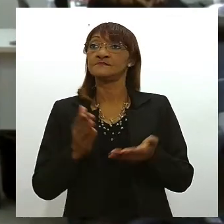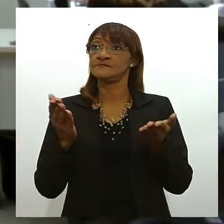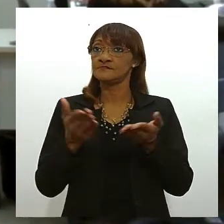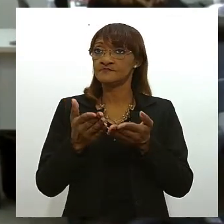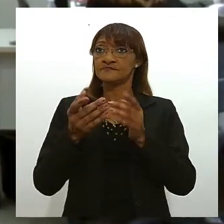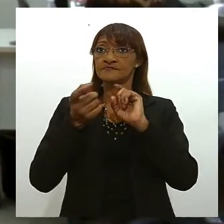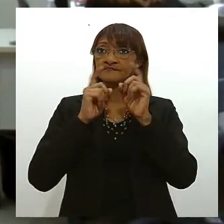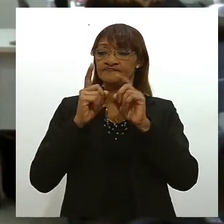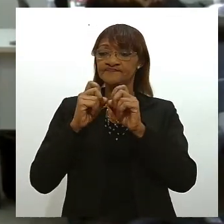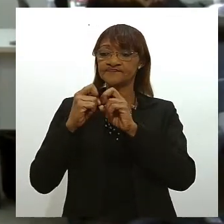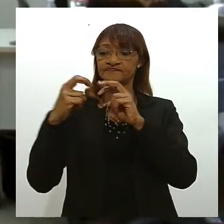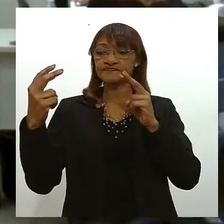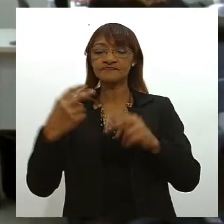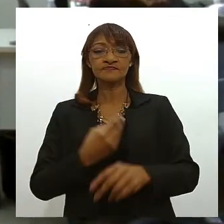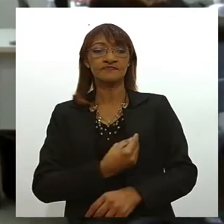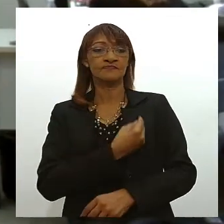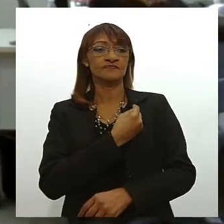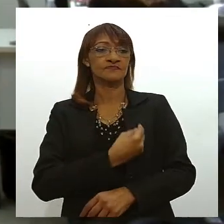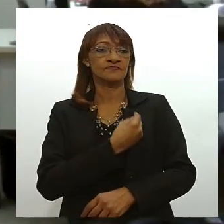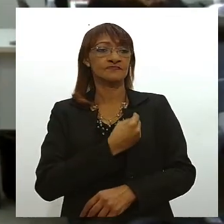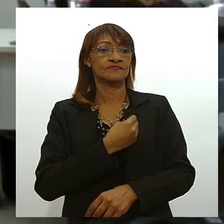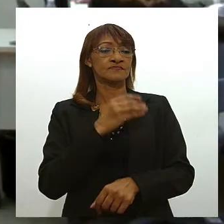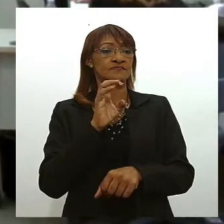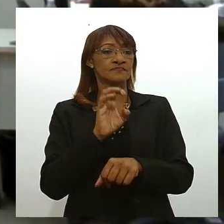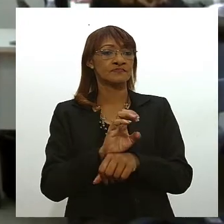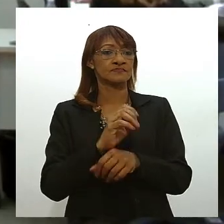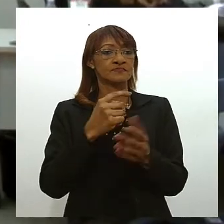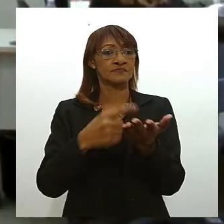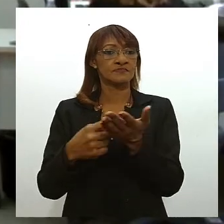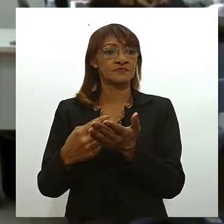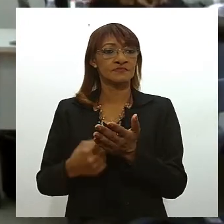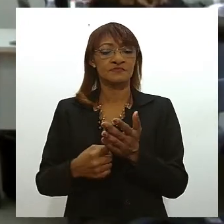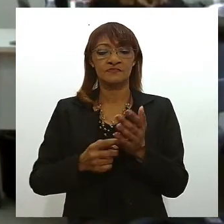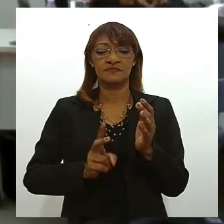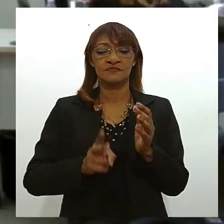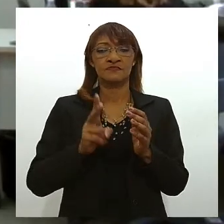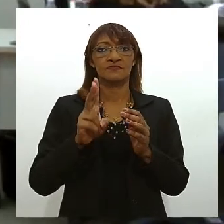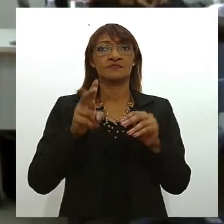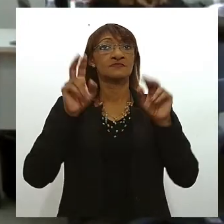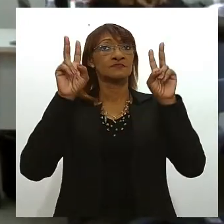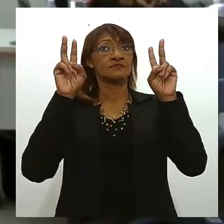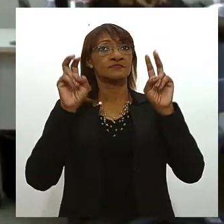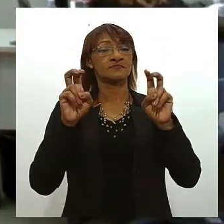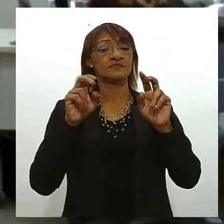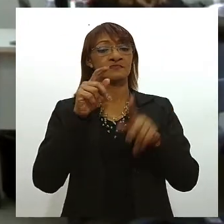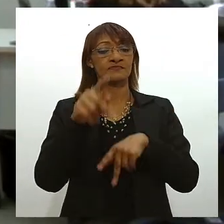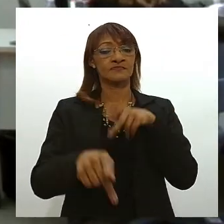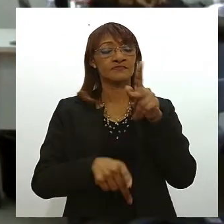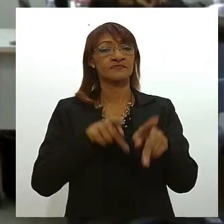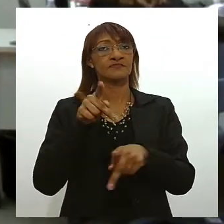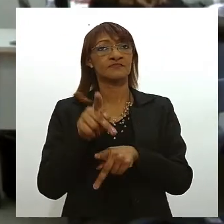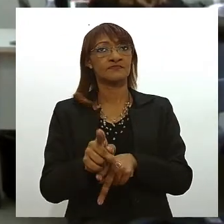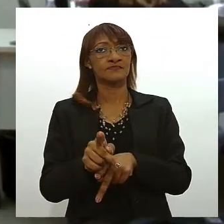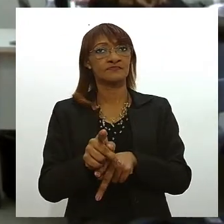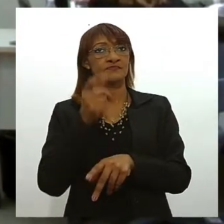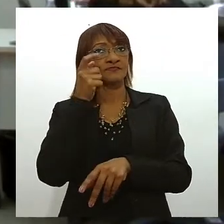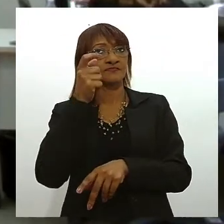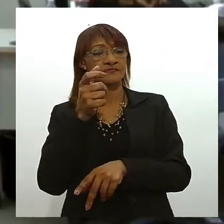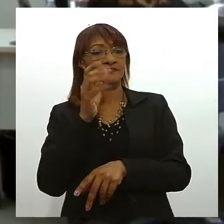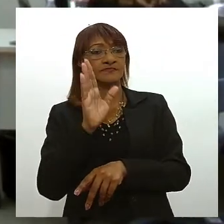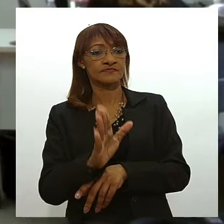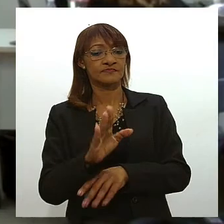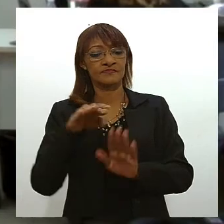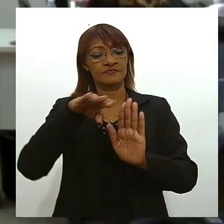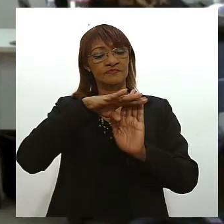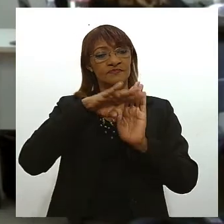nessa quarta-feira os deputados estaduais se reúnem para tratar sobre assuntos de interesse da população sergipana na pauta